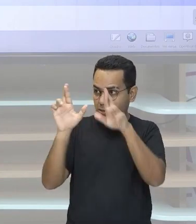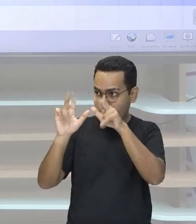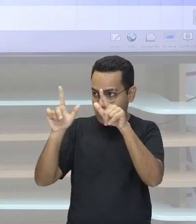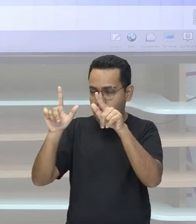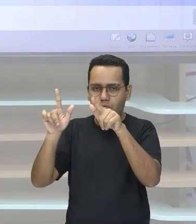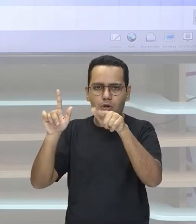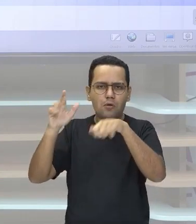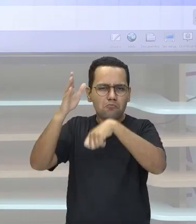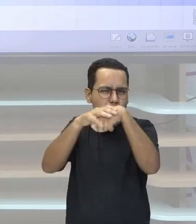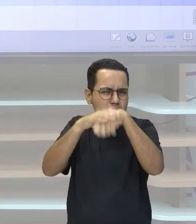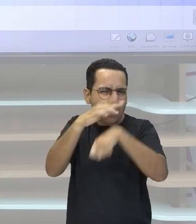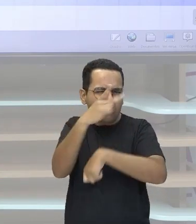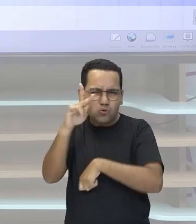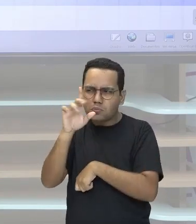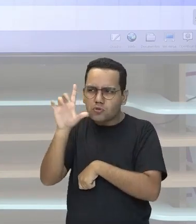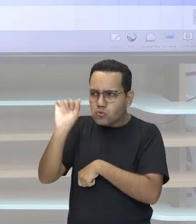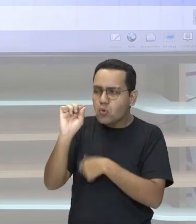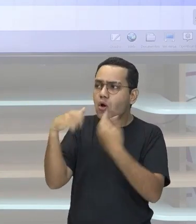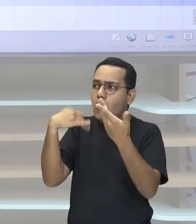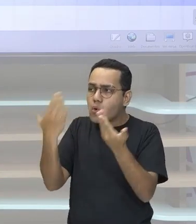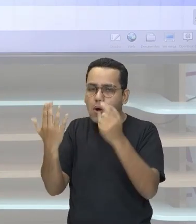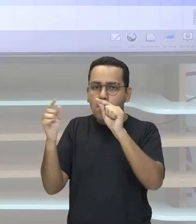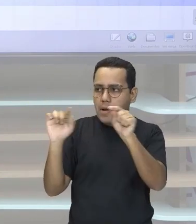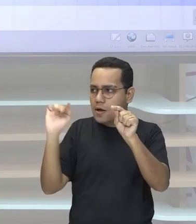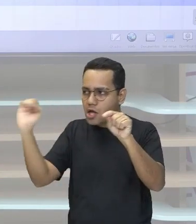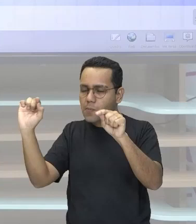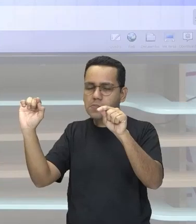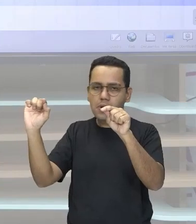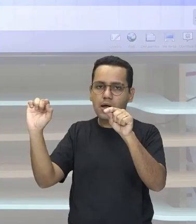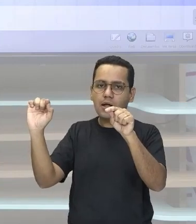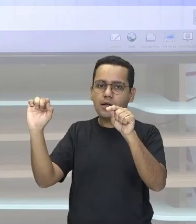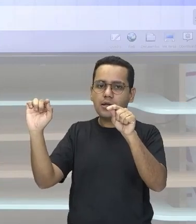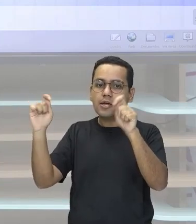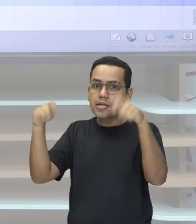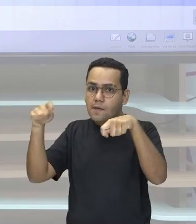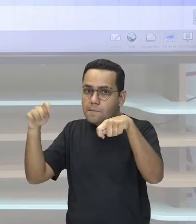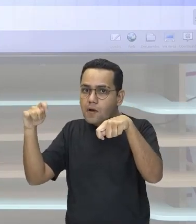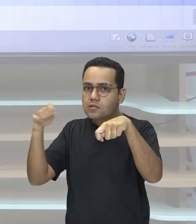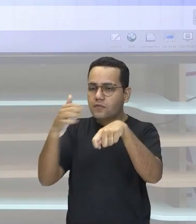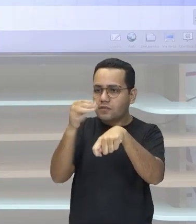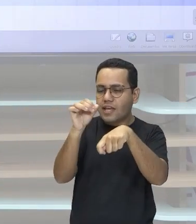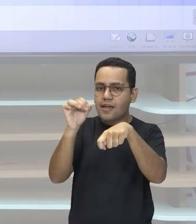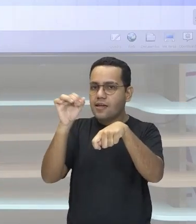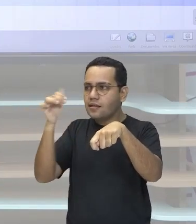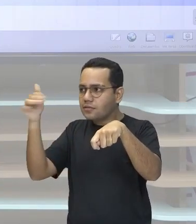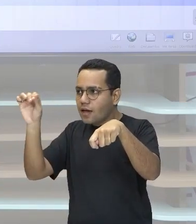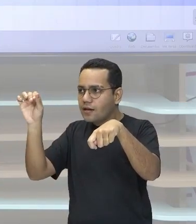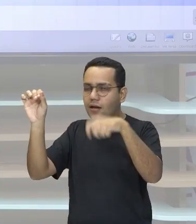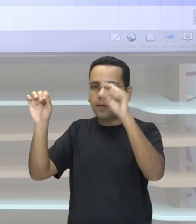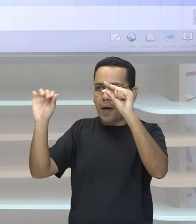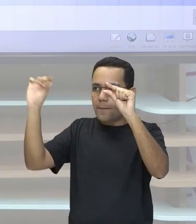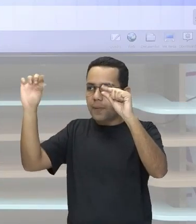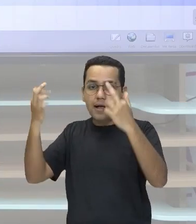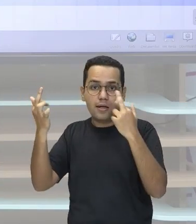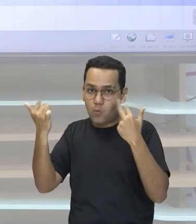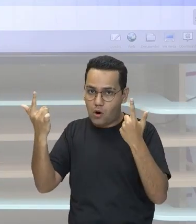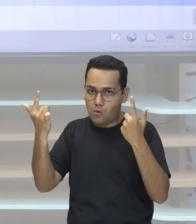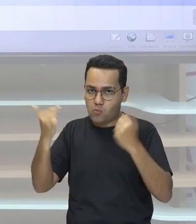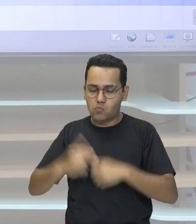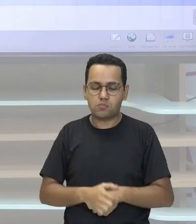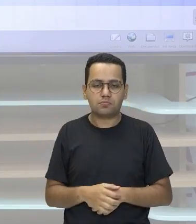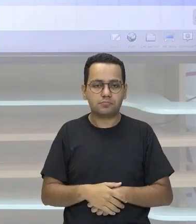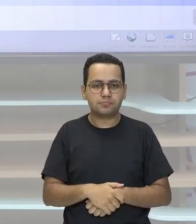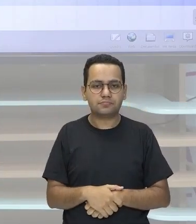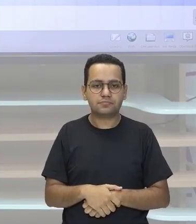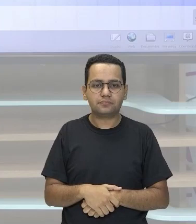escolhe para onde ir De forma que mantenha a igualdade Mantendo a igualdade Você vai